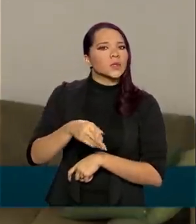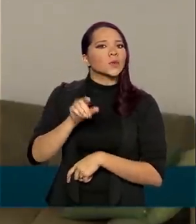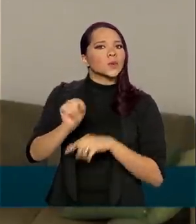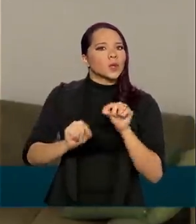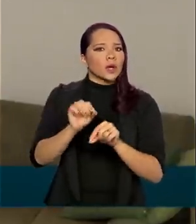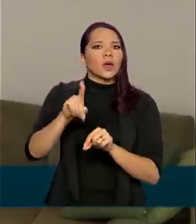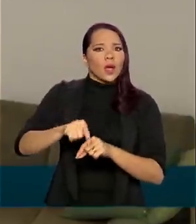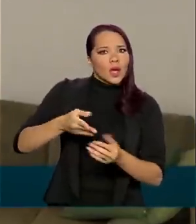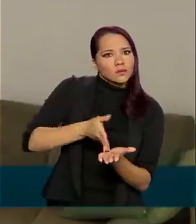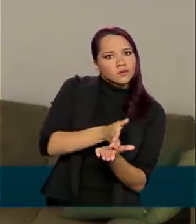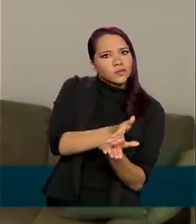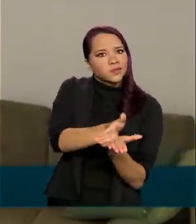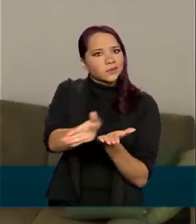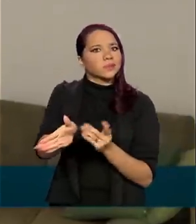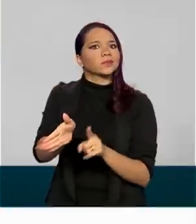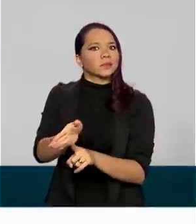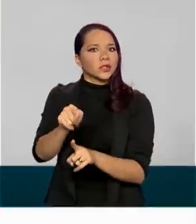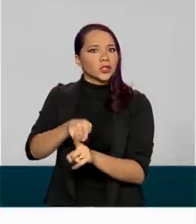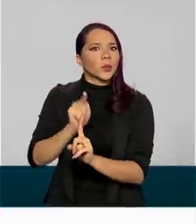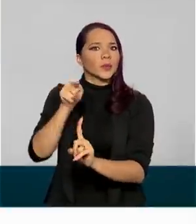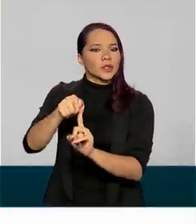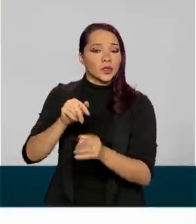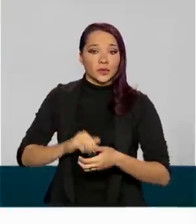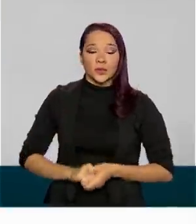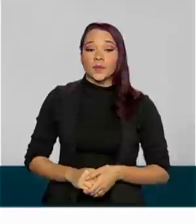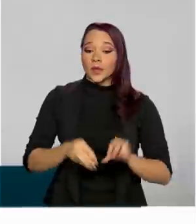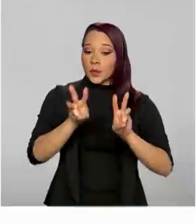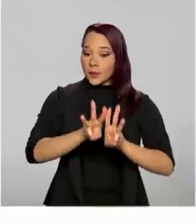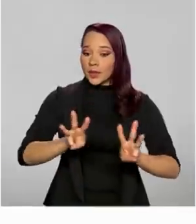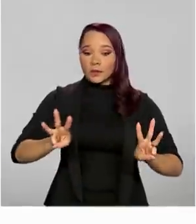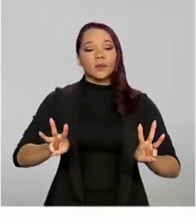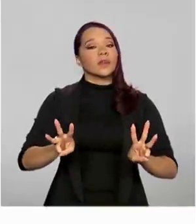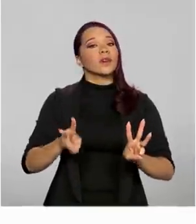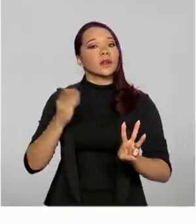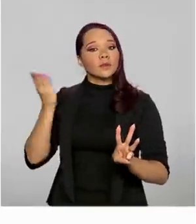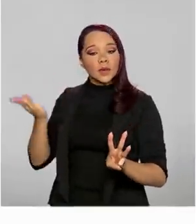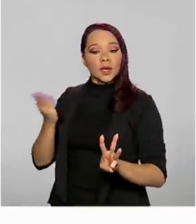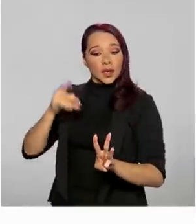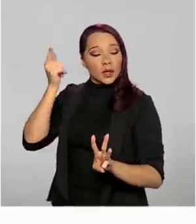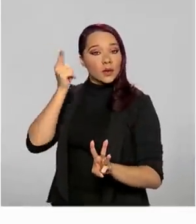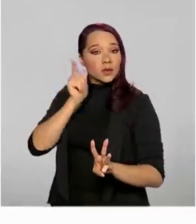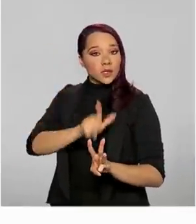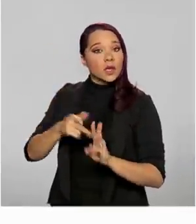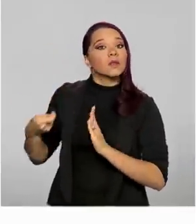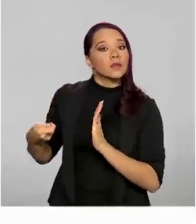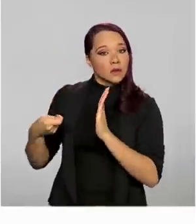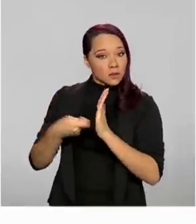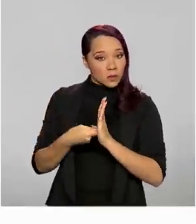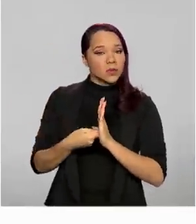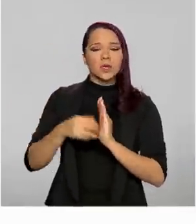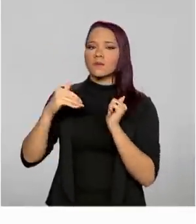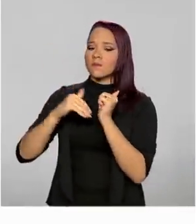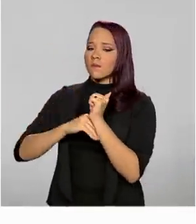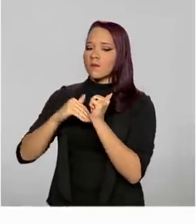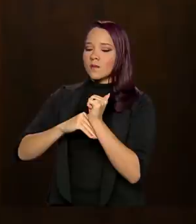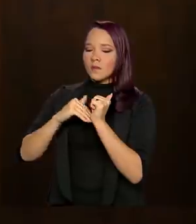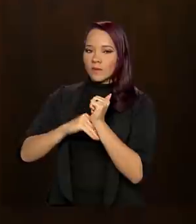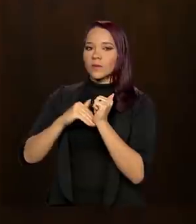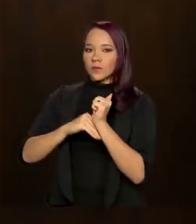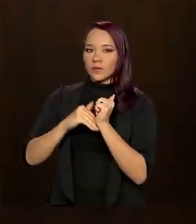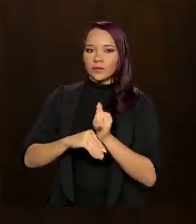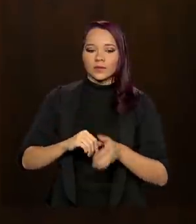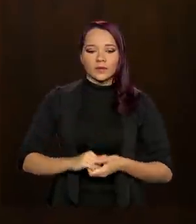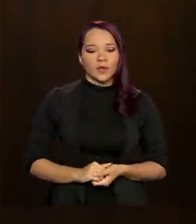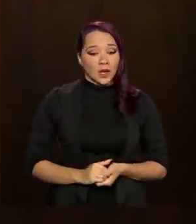desvio de finalidade. Pela plataforma, o agricultor poderá fazer a denúncia em sigilo absoluto.